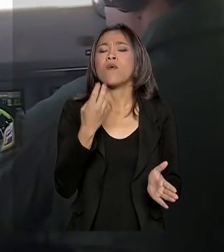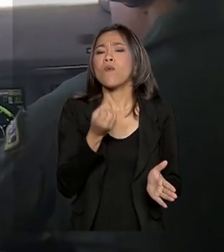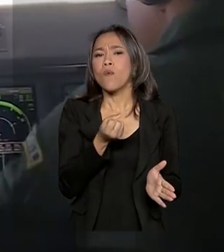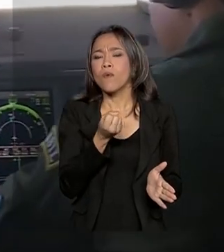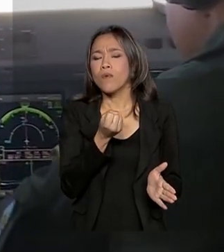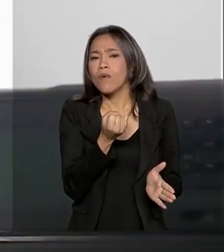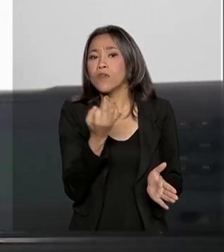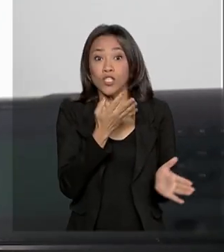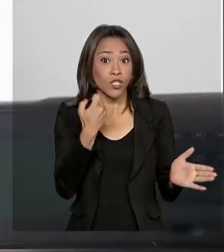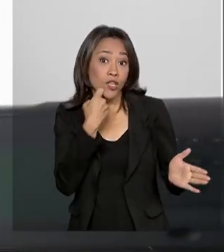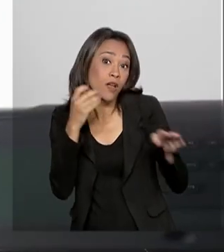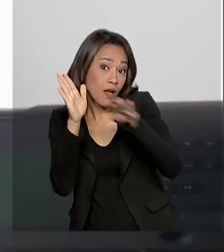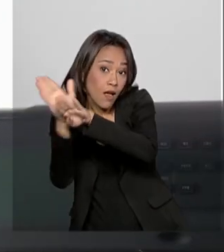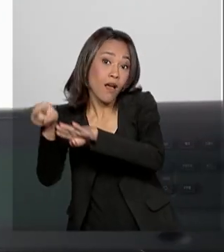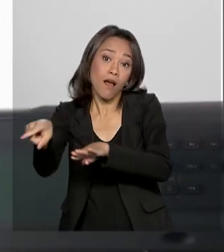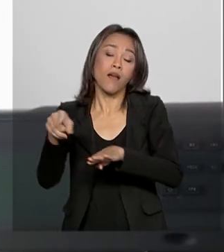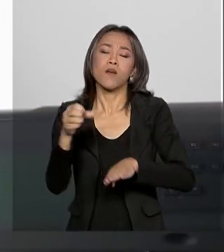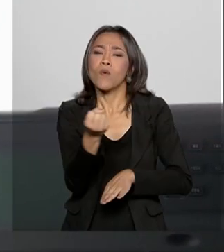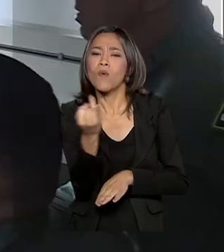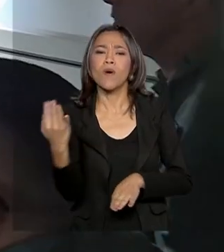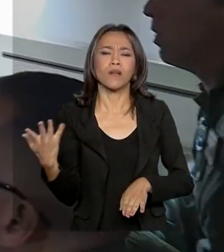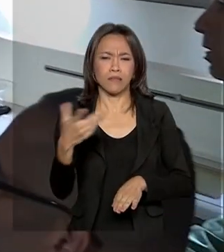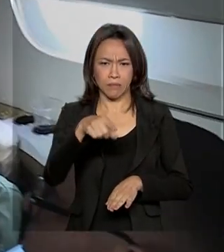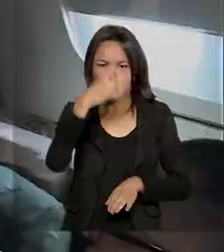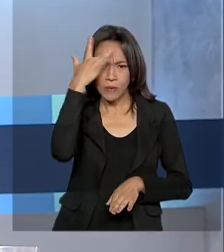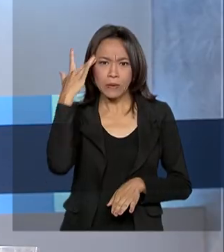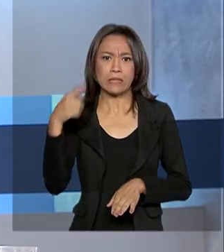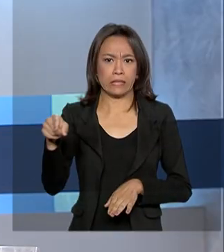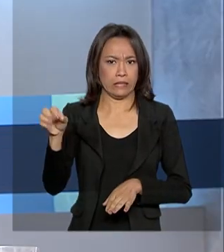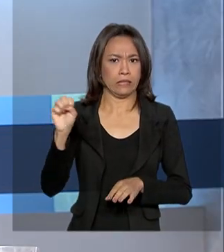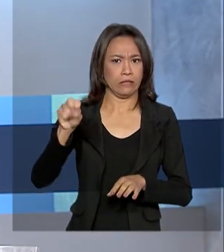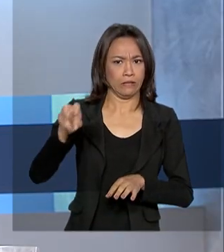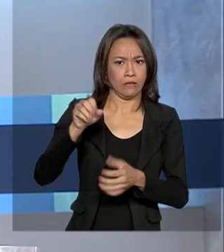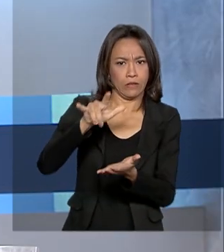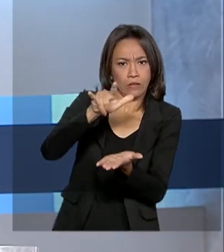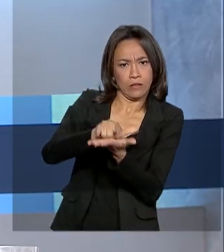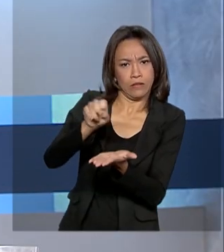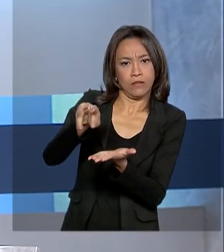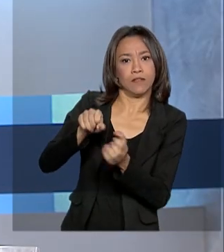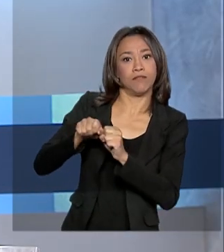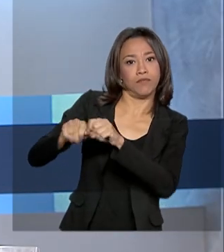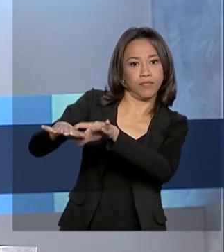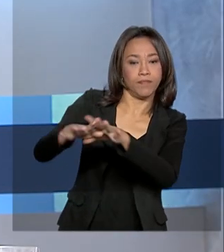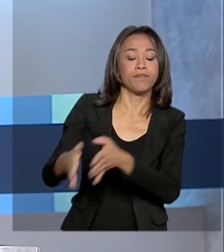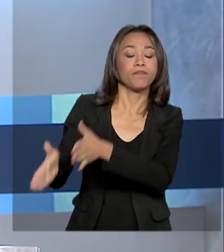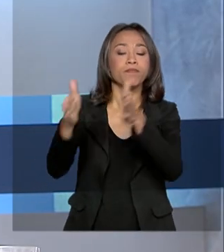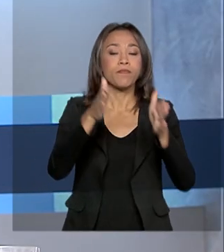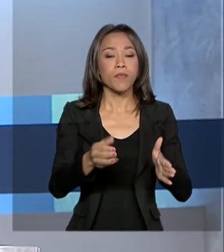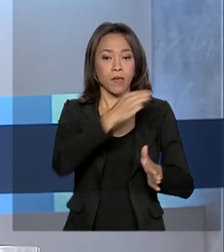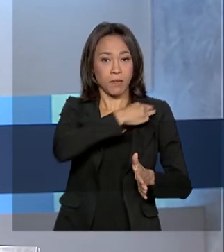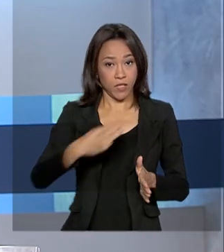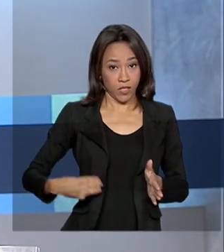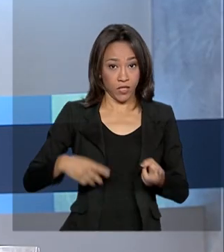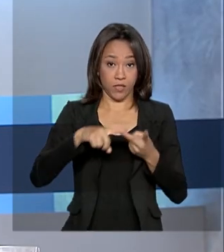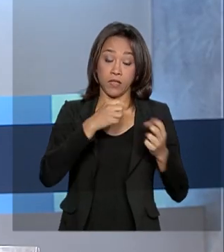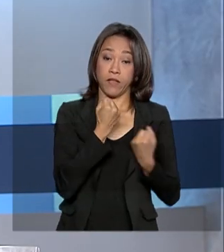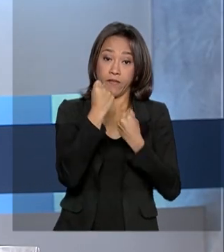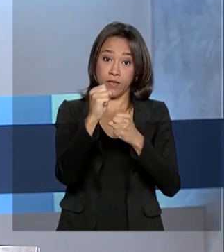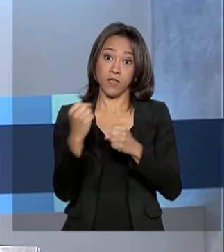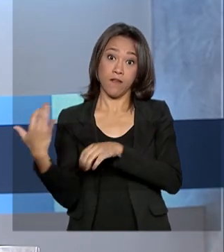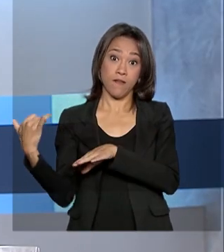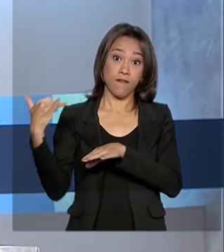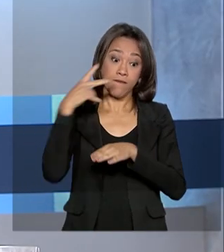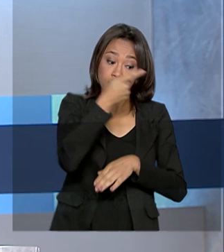que estão na região mais afetada pelo coronavírus. Ministros da Defesa e da Saúde visitam base aérea de